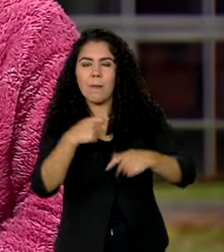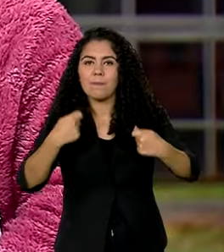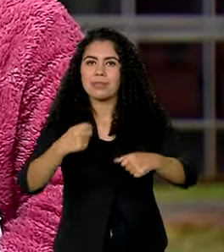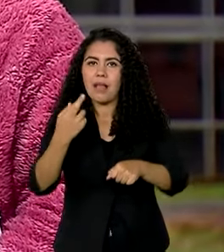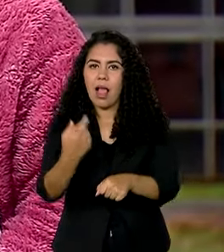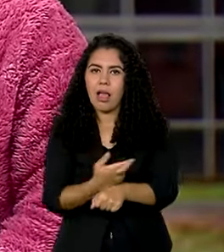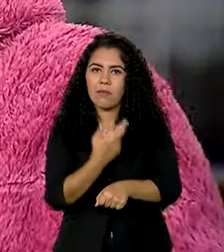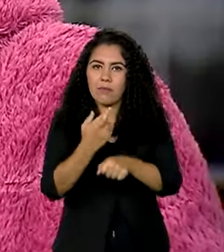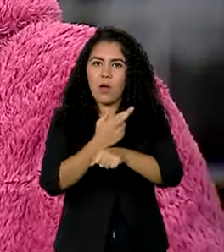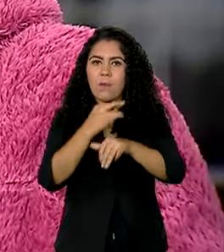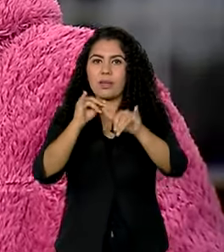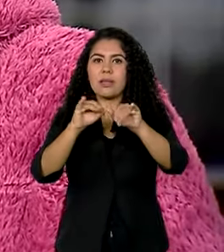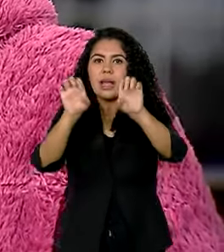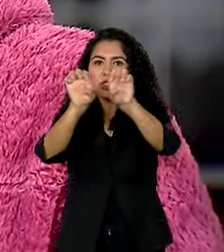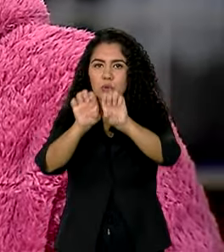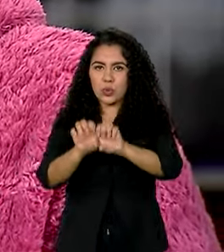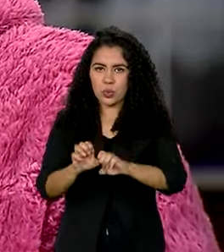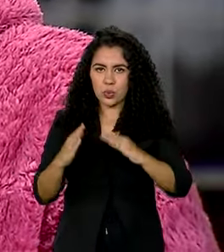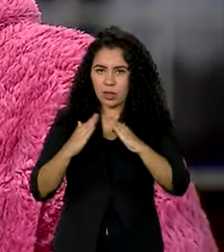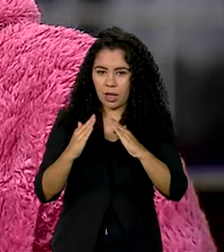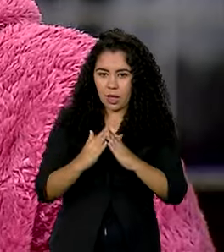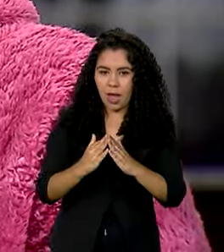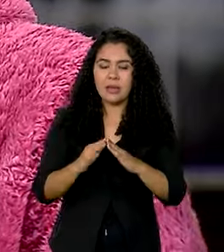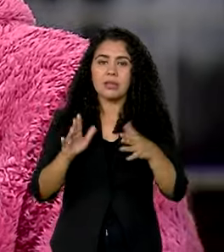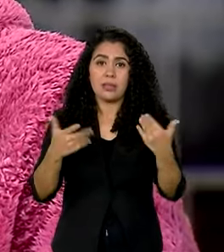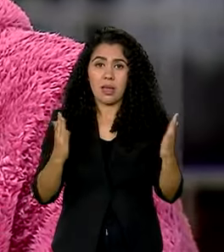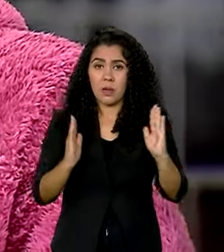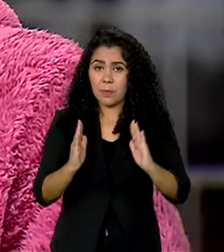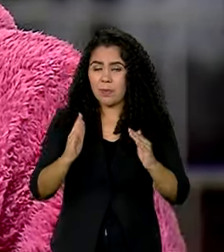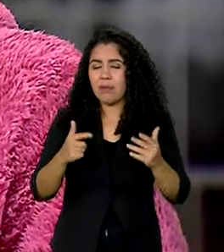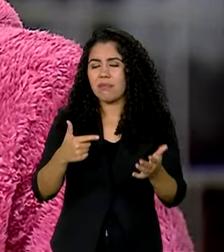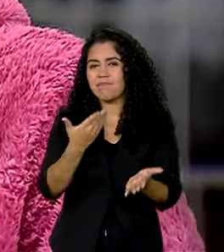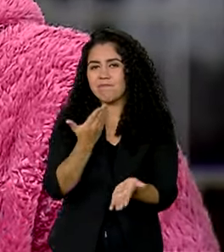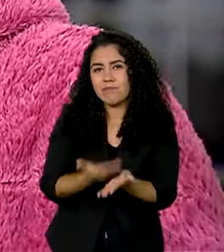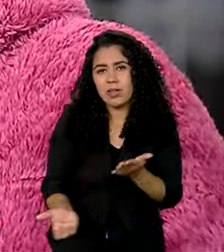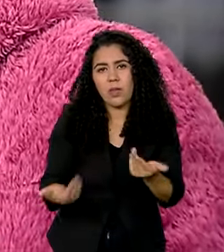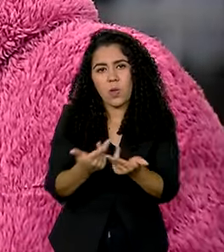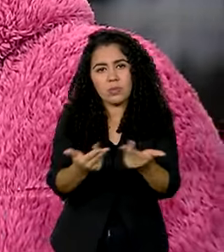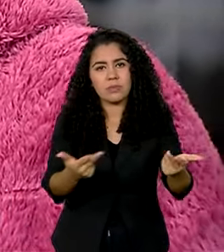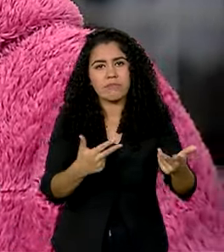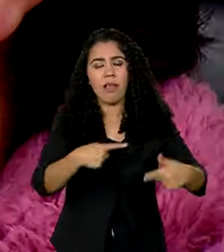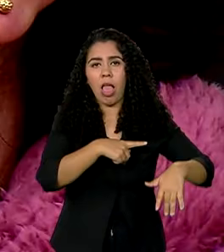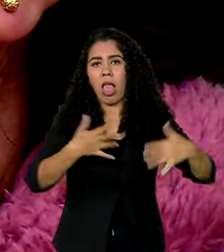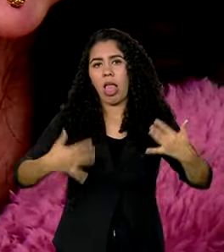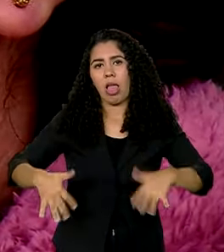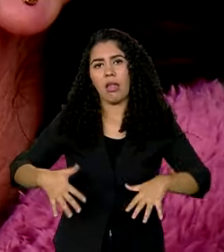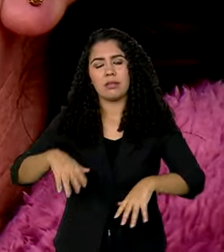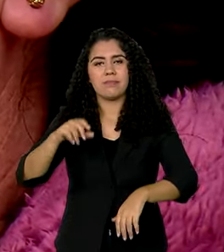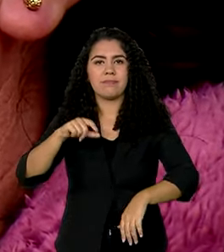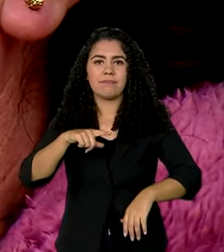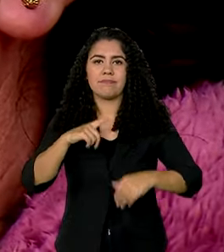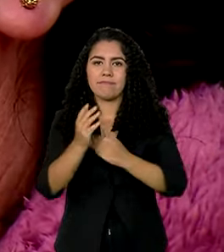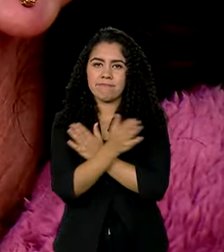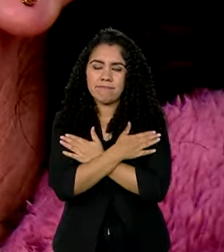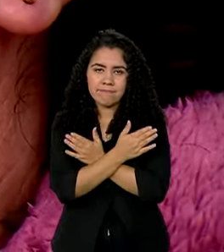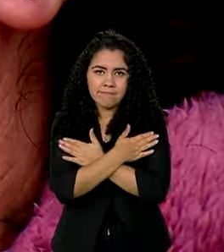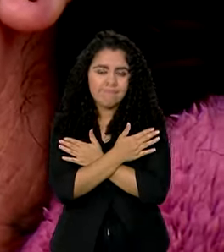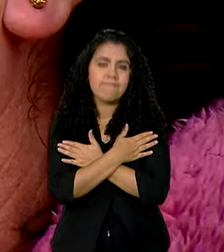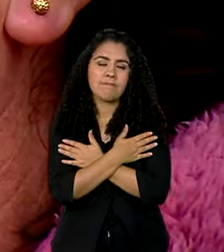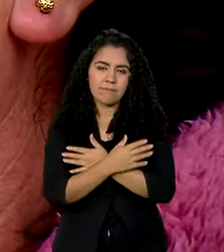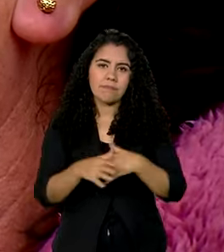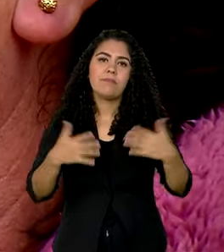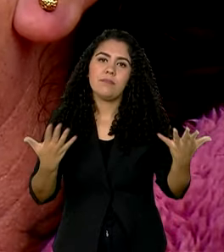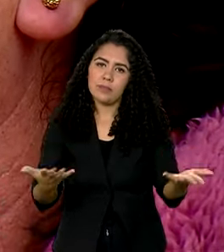estrutural. E neste momento de perdas, Elaine ainda ficou sem um emprego. Agora, mais do que nunca,